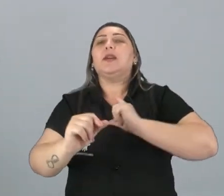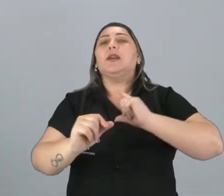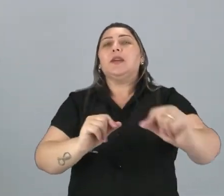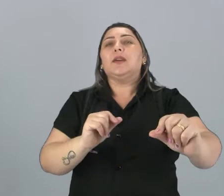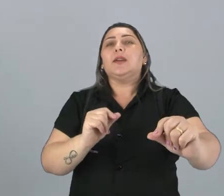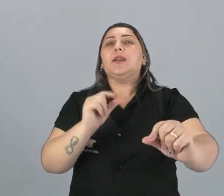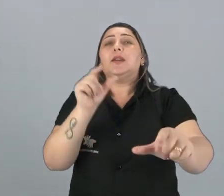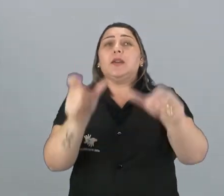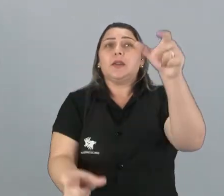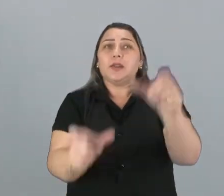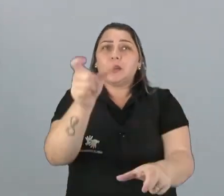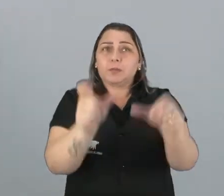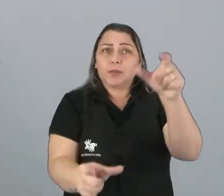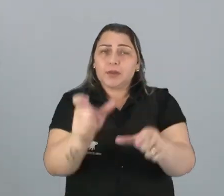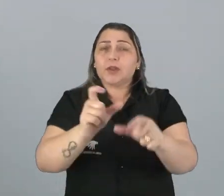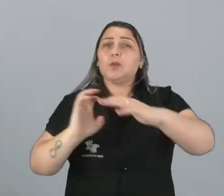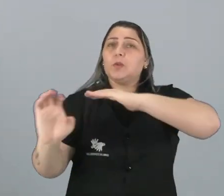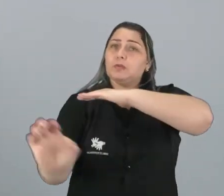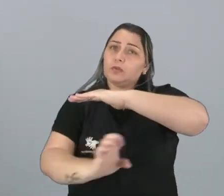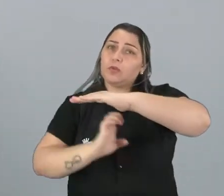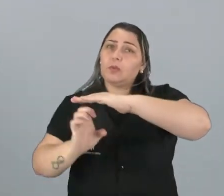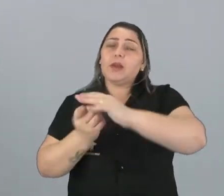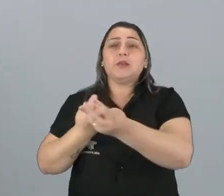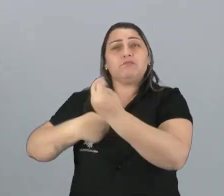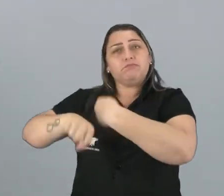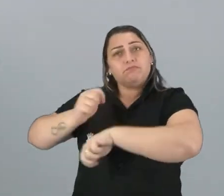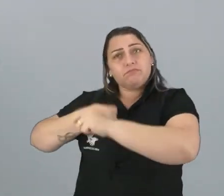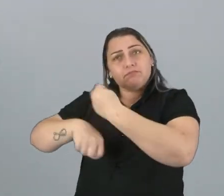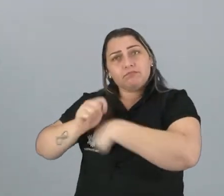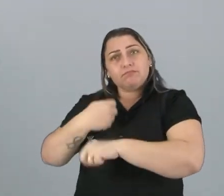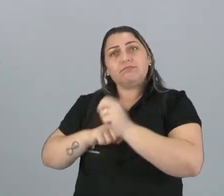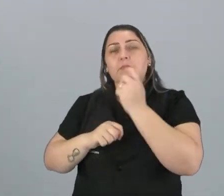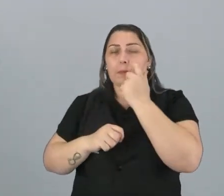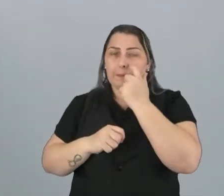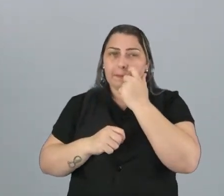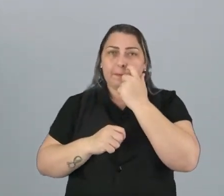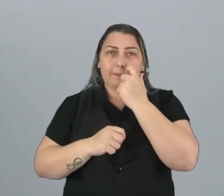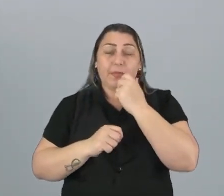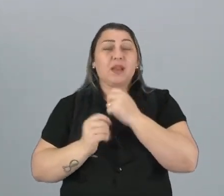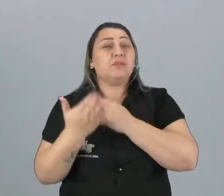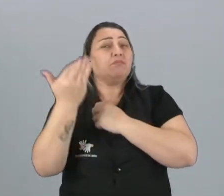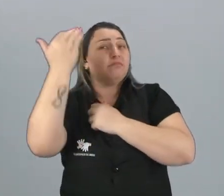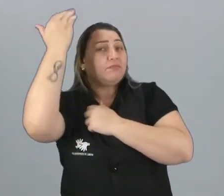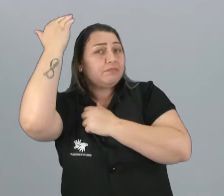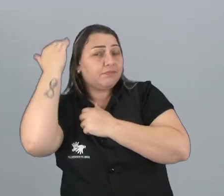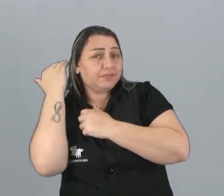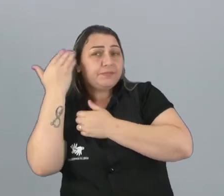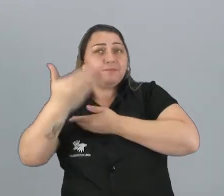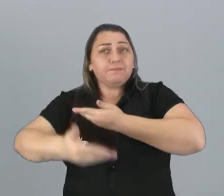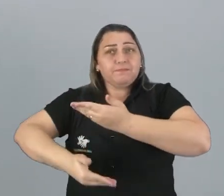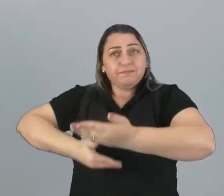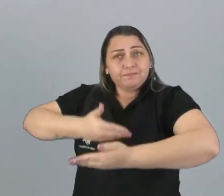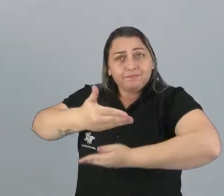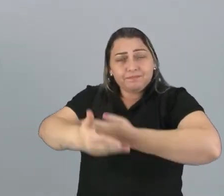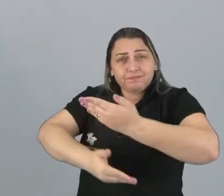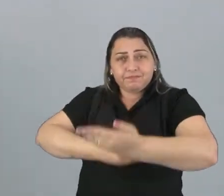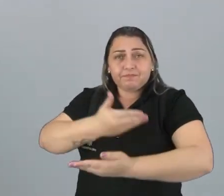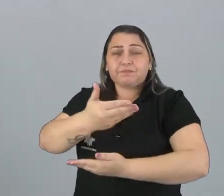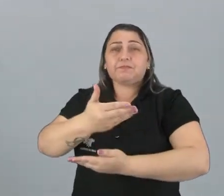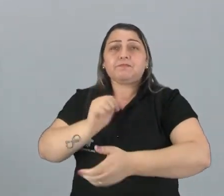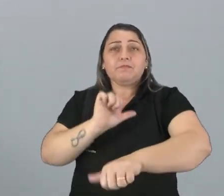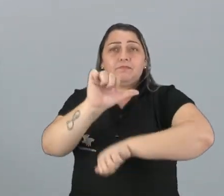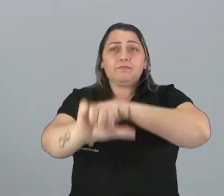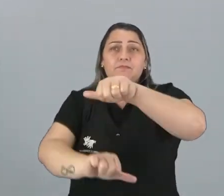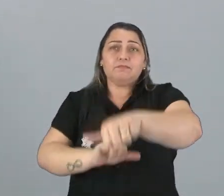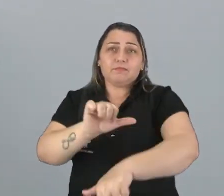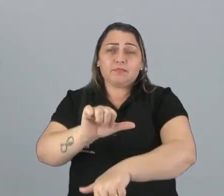financeira e comércio. E aí eu queria dar um destaque para o financeiro. Antigamente as relações eram de trocas,